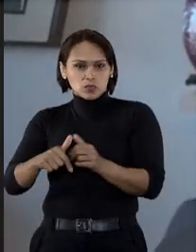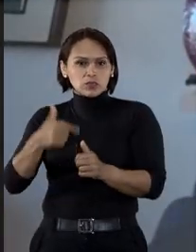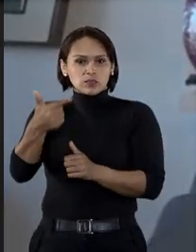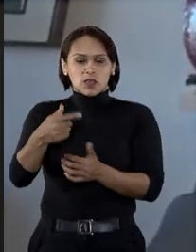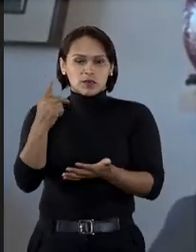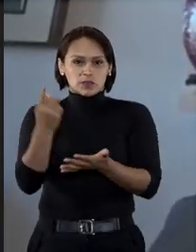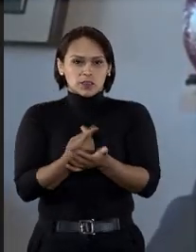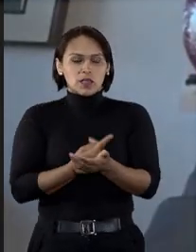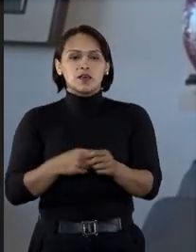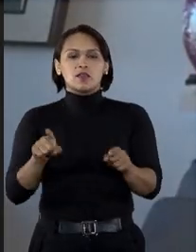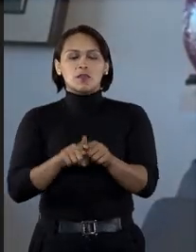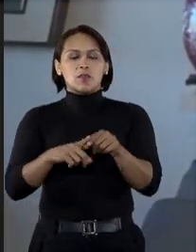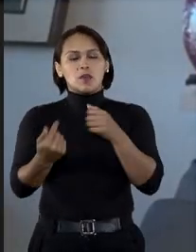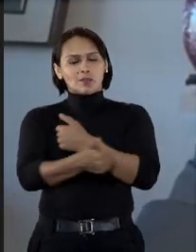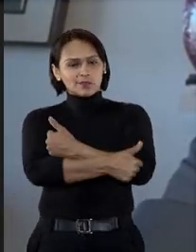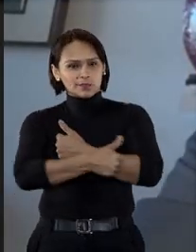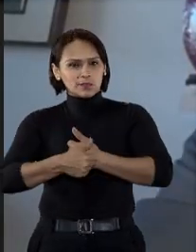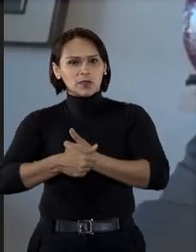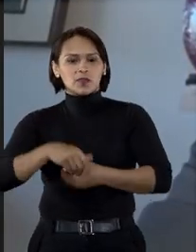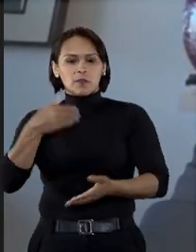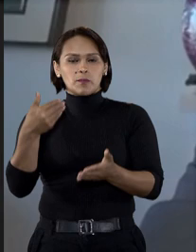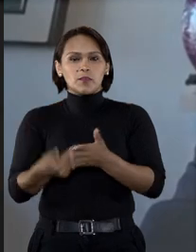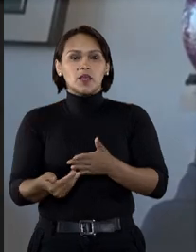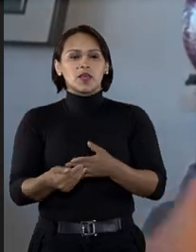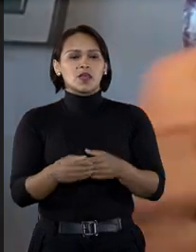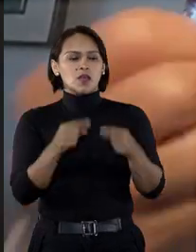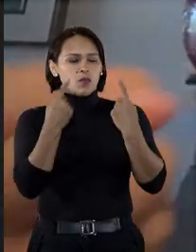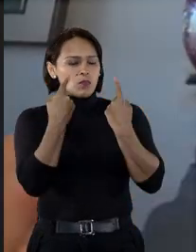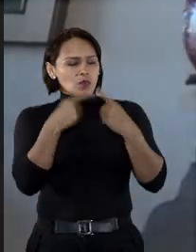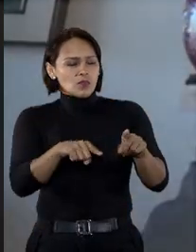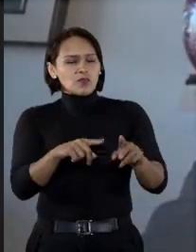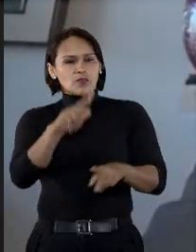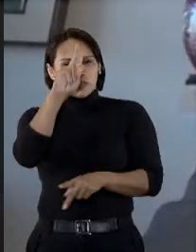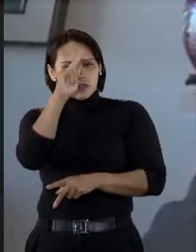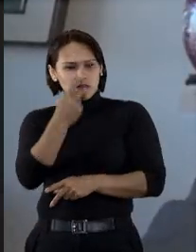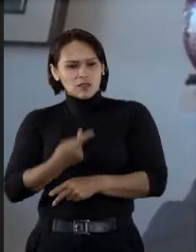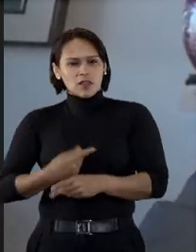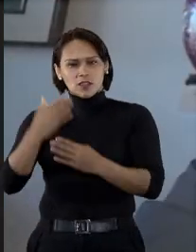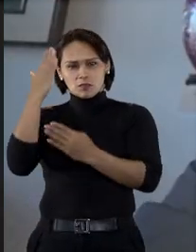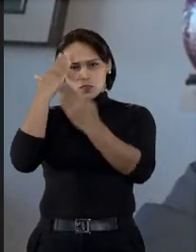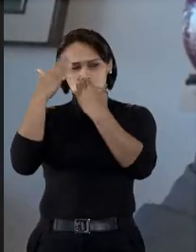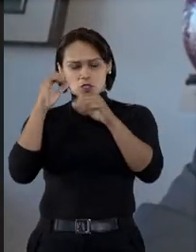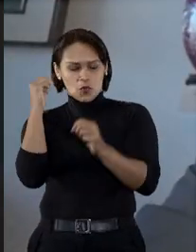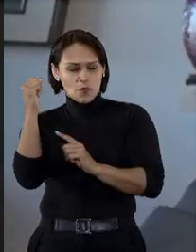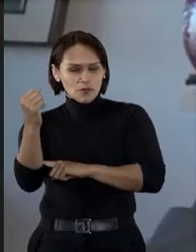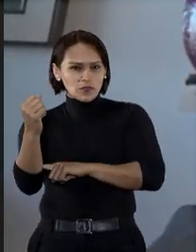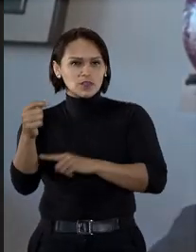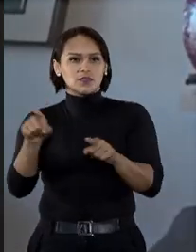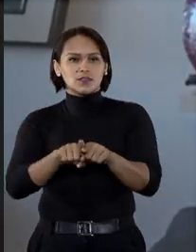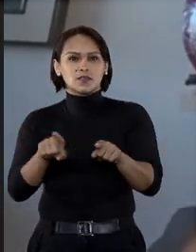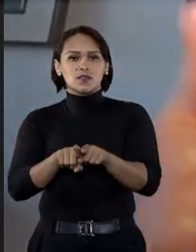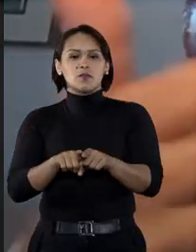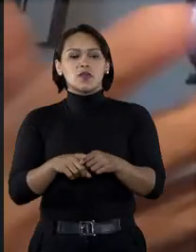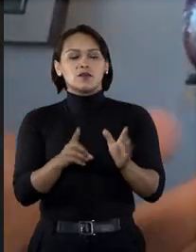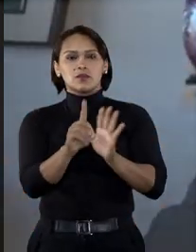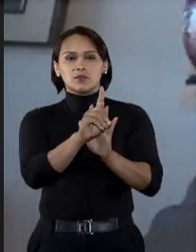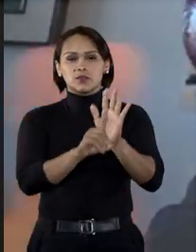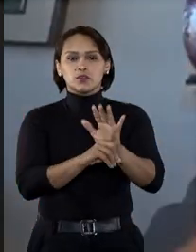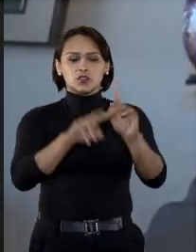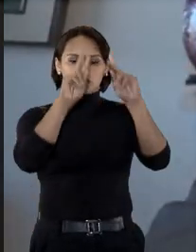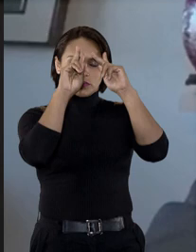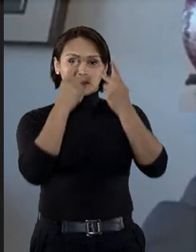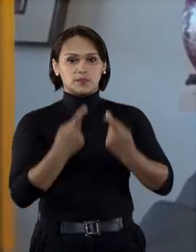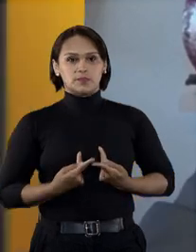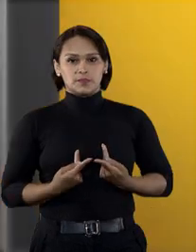emergentes, e por dano moral, que decorre de uma ofensa à sua integridade psicofísica, uma ofensa a seus